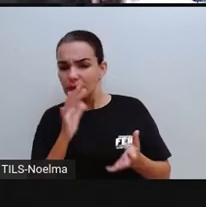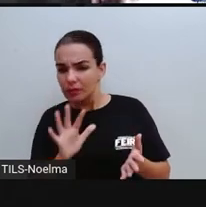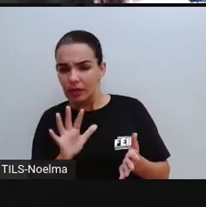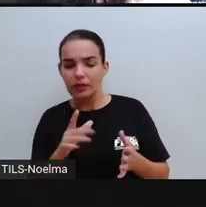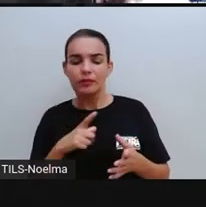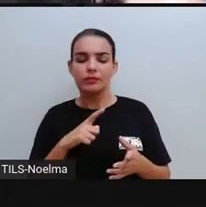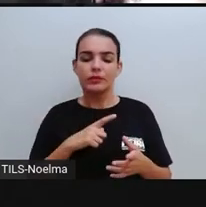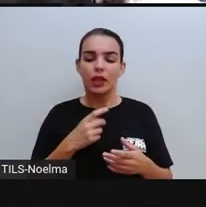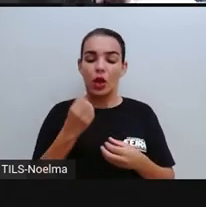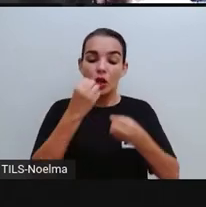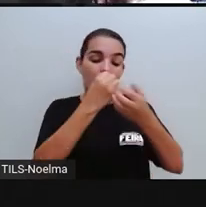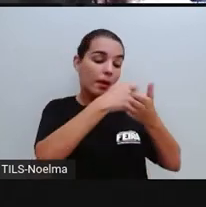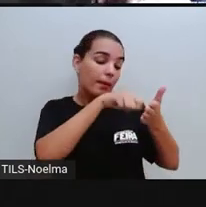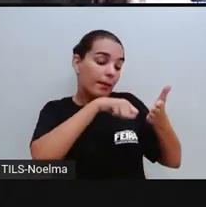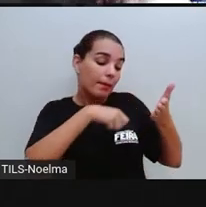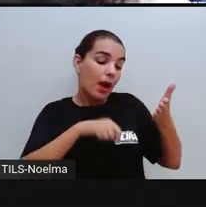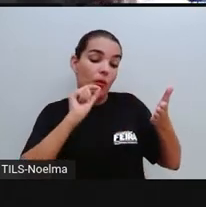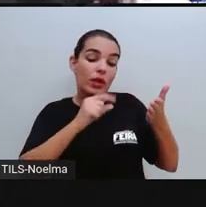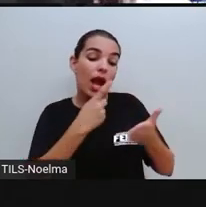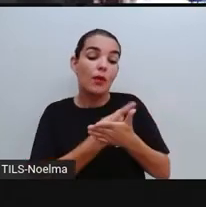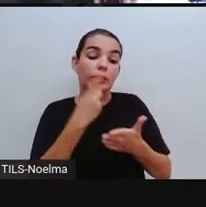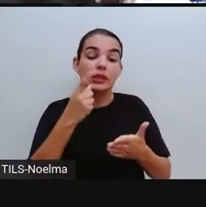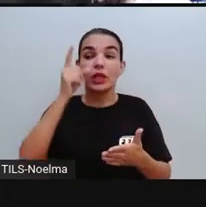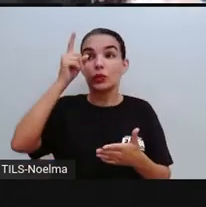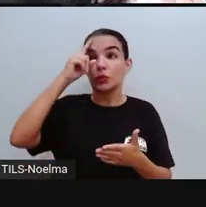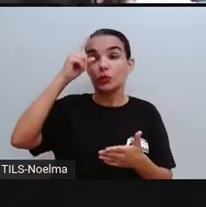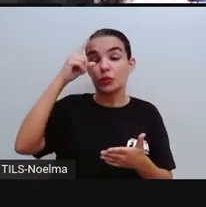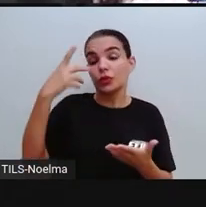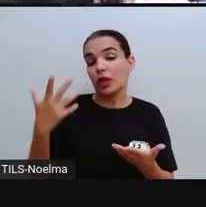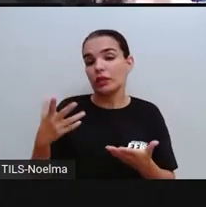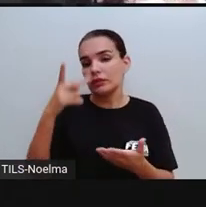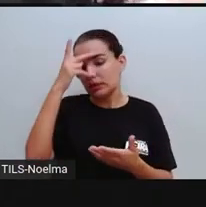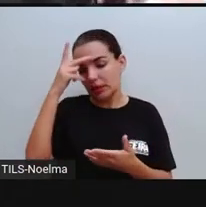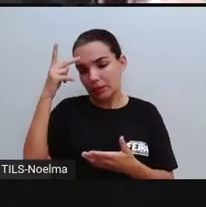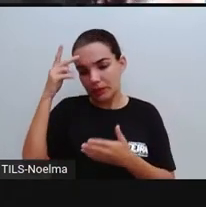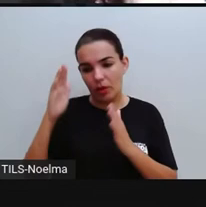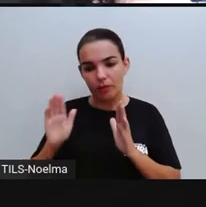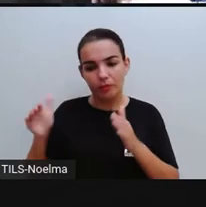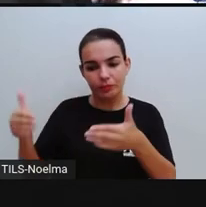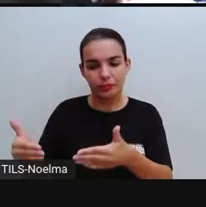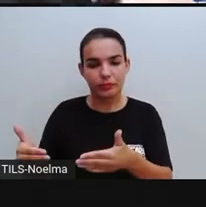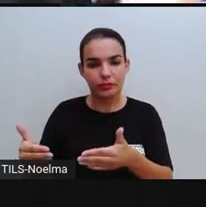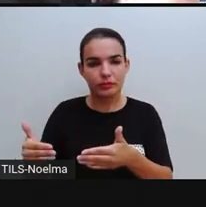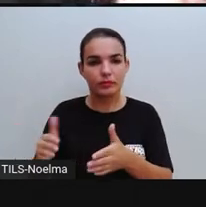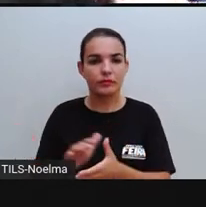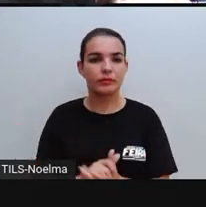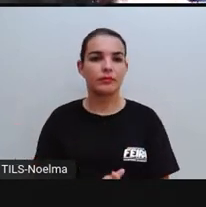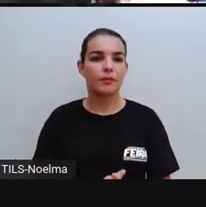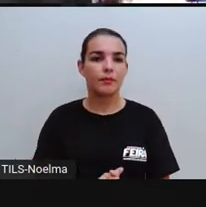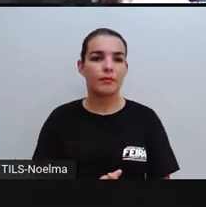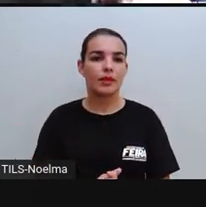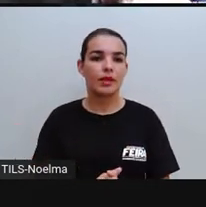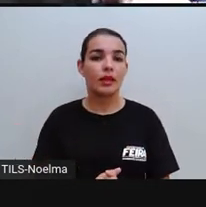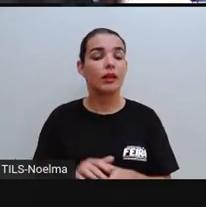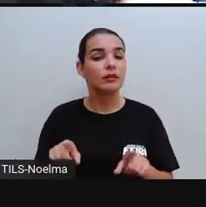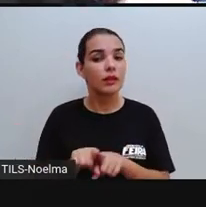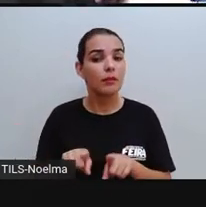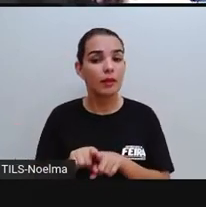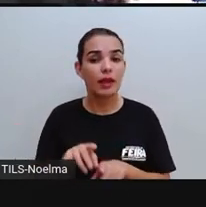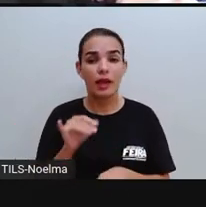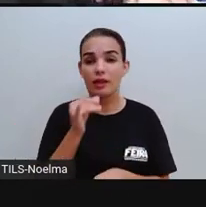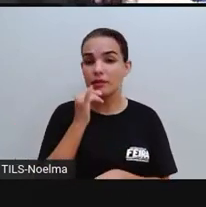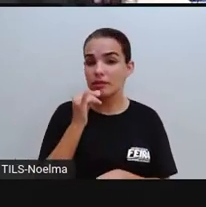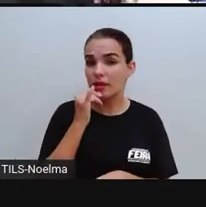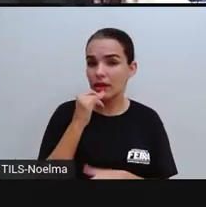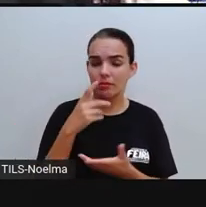histórica, uma maneira de preservar o que aconteceu ali naquele espaço, de repente, no próprio diário também fala, ó,